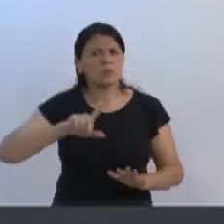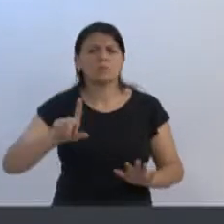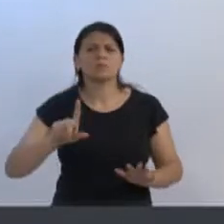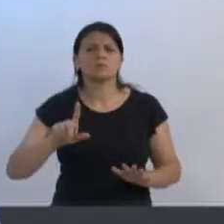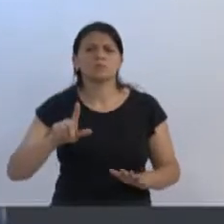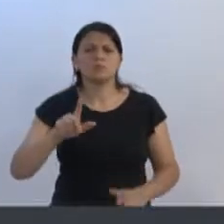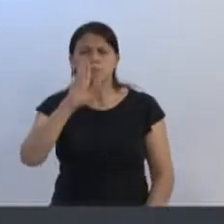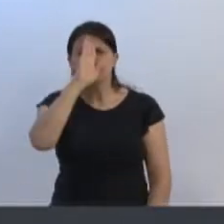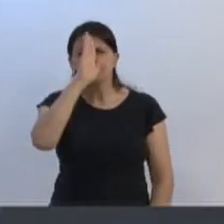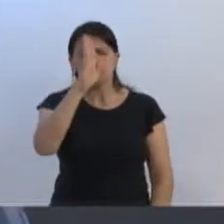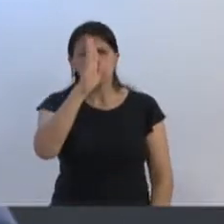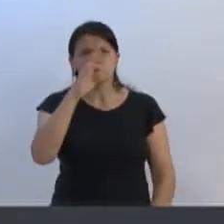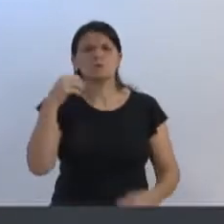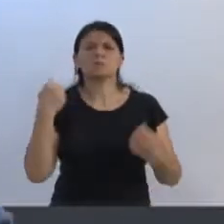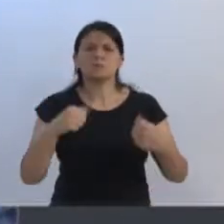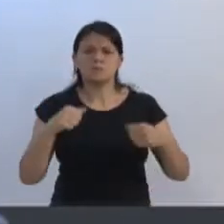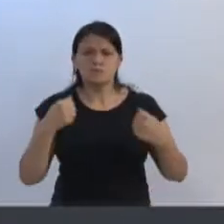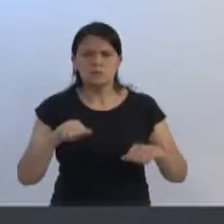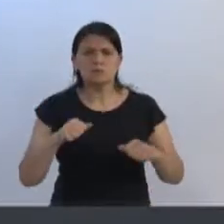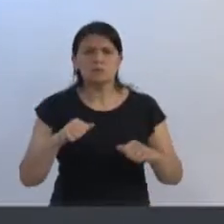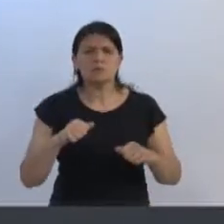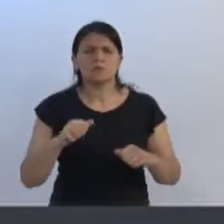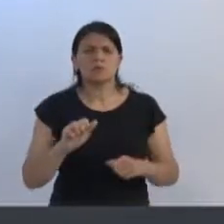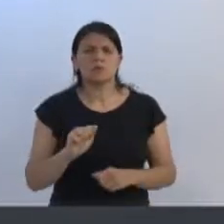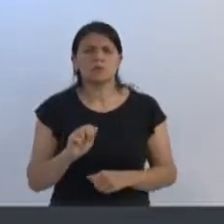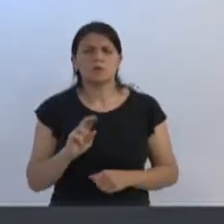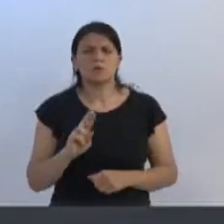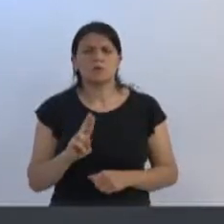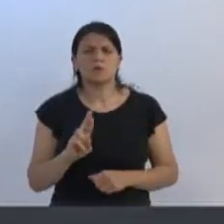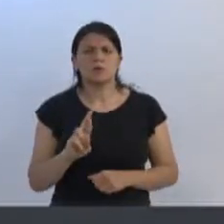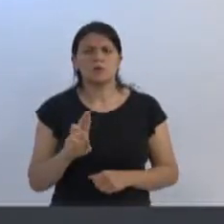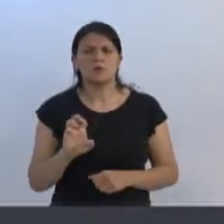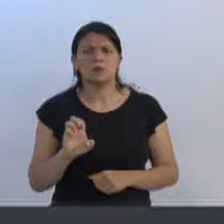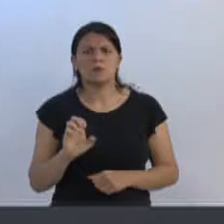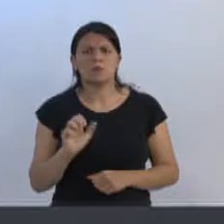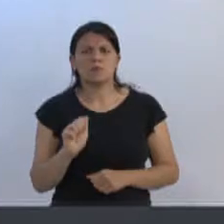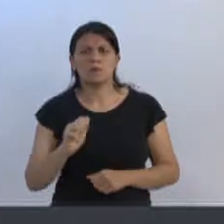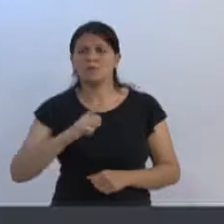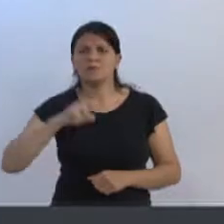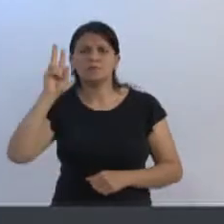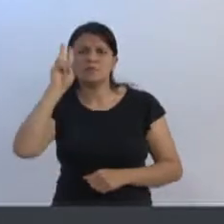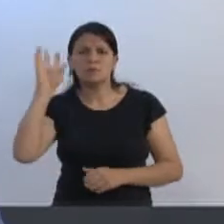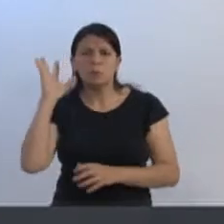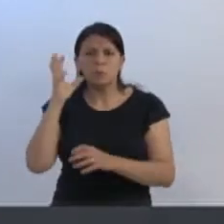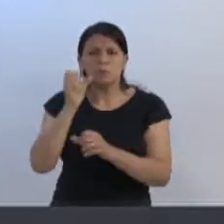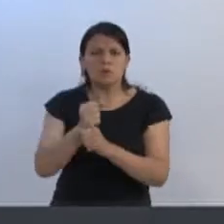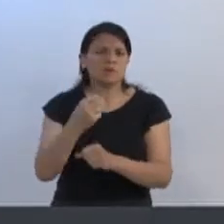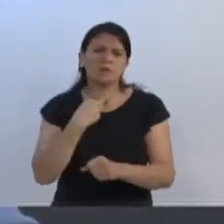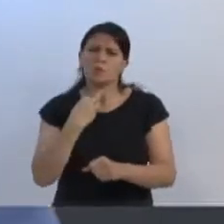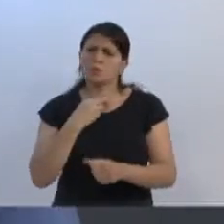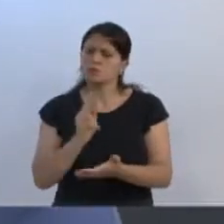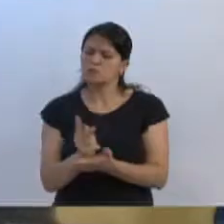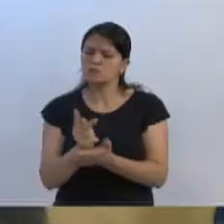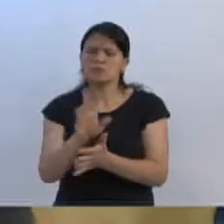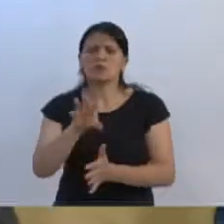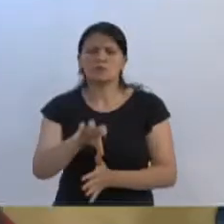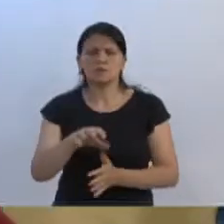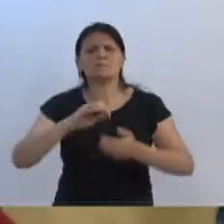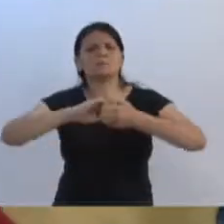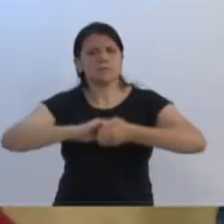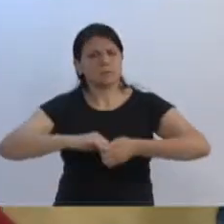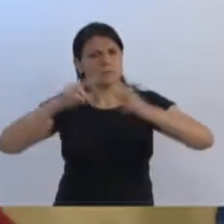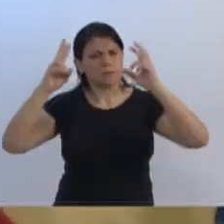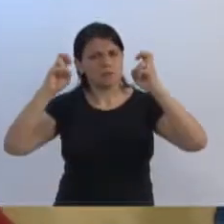é prioridade. Temos que, a Ouro Pepeuta Gomes tem história e não pode ficar nessa situação. Parabéns por trazer esse tema. Muito obrigado,